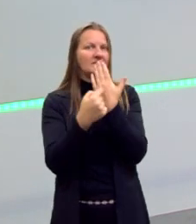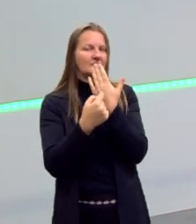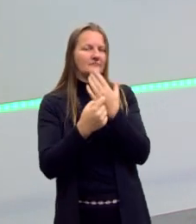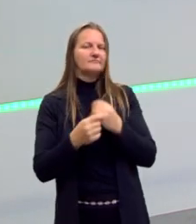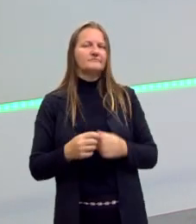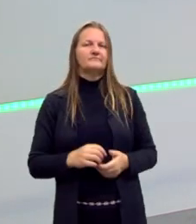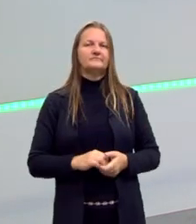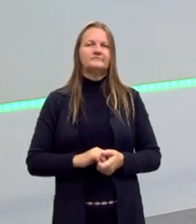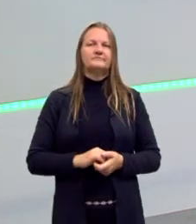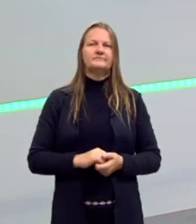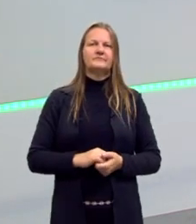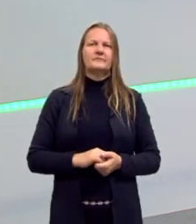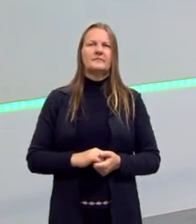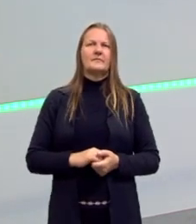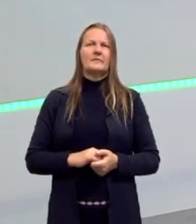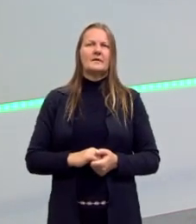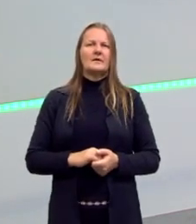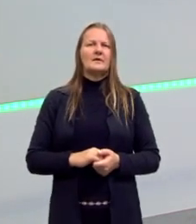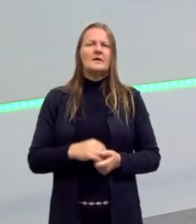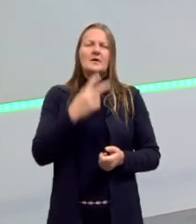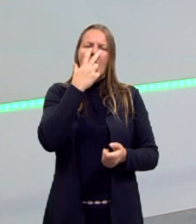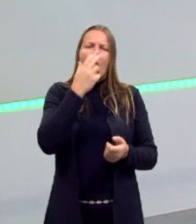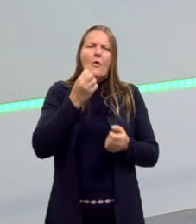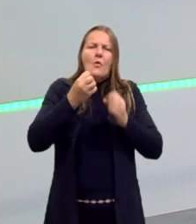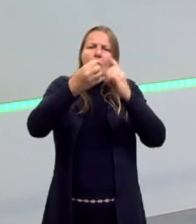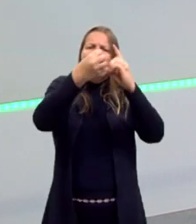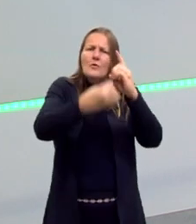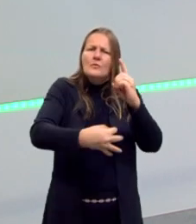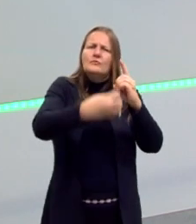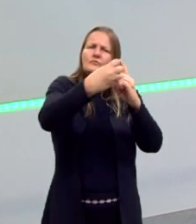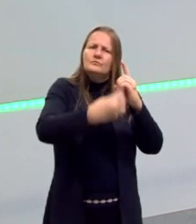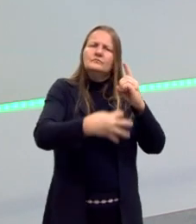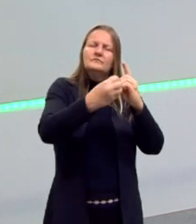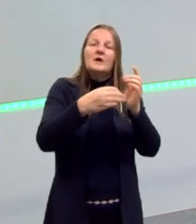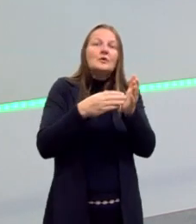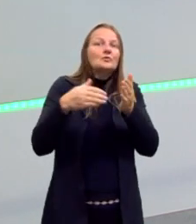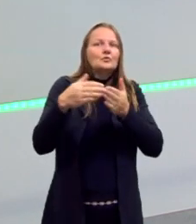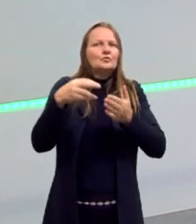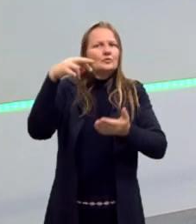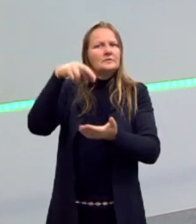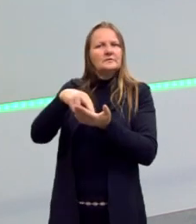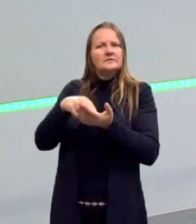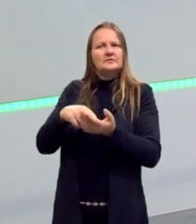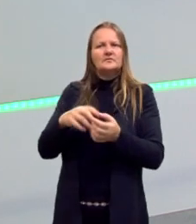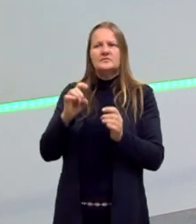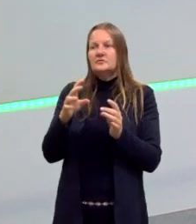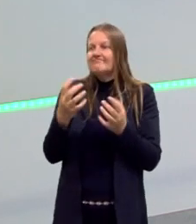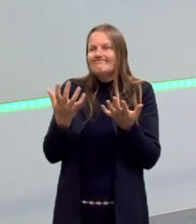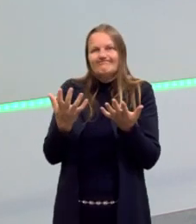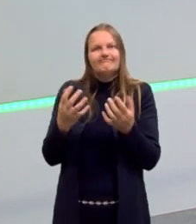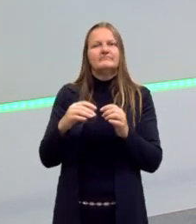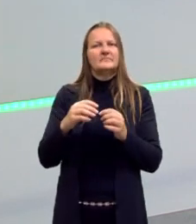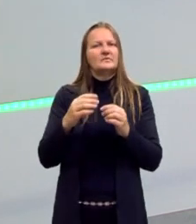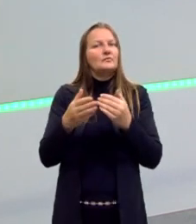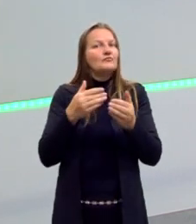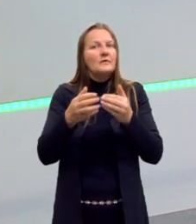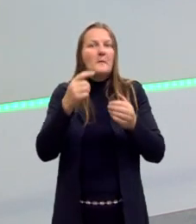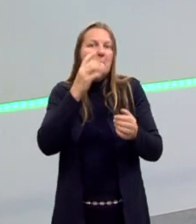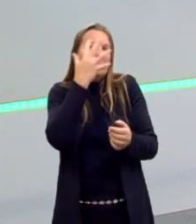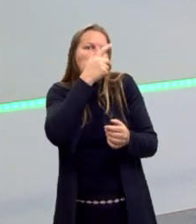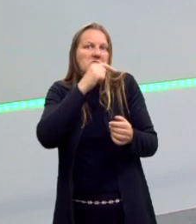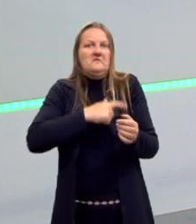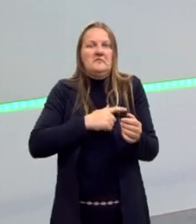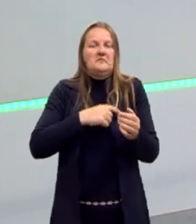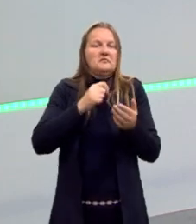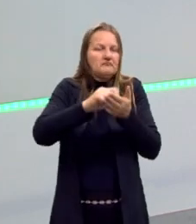você descreve tudo o que você está vendo. Não importa se é bonito, não importa se é feio. Ele vai ser descrito da